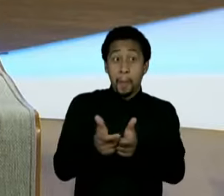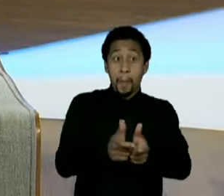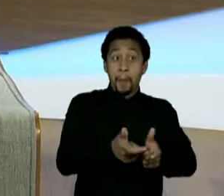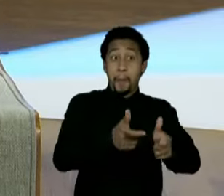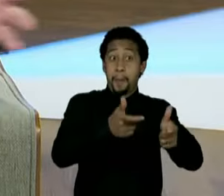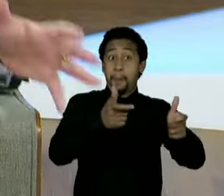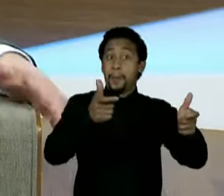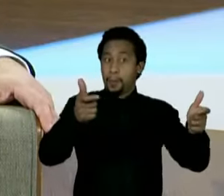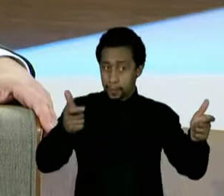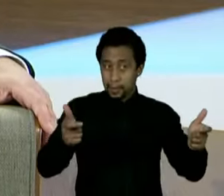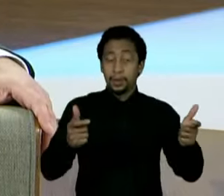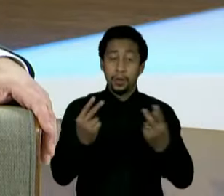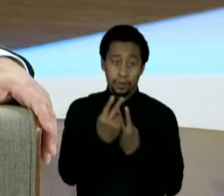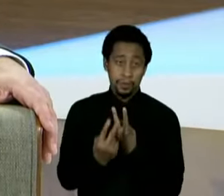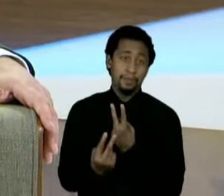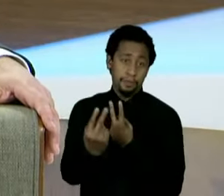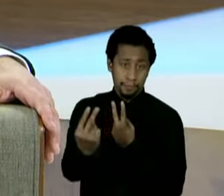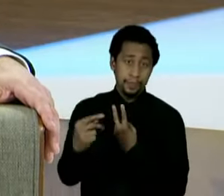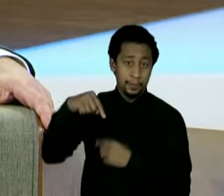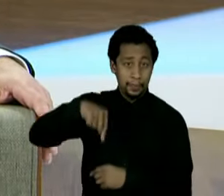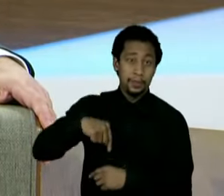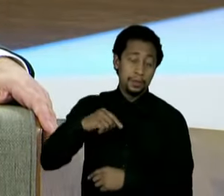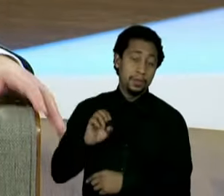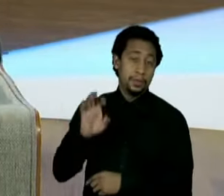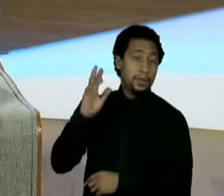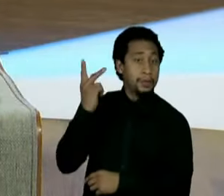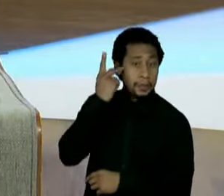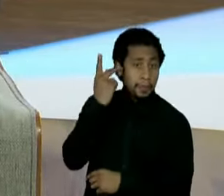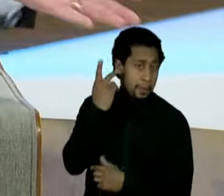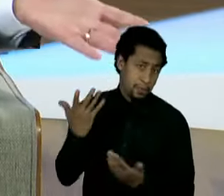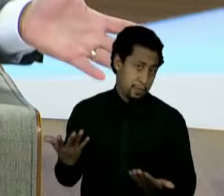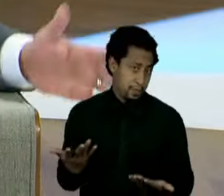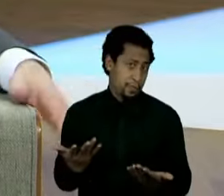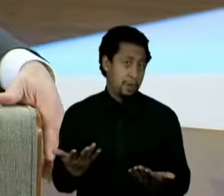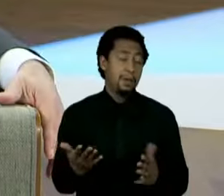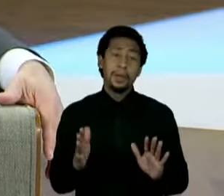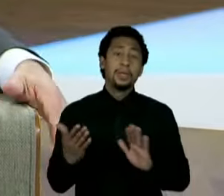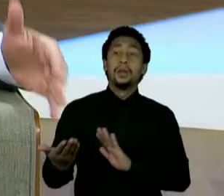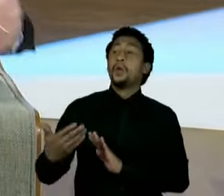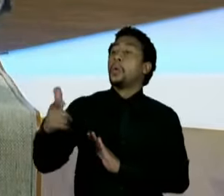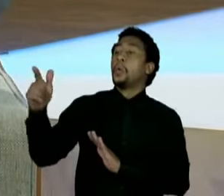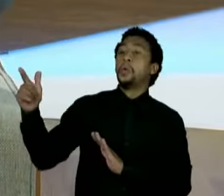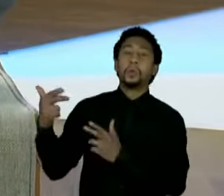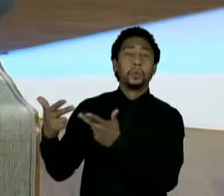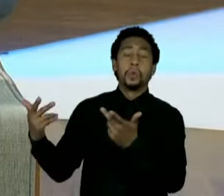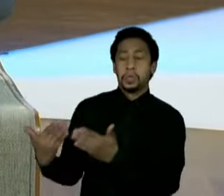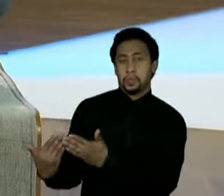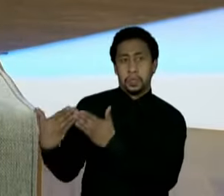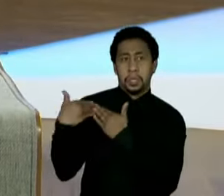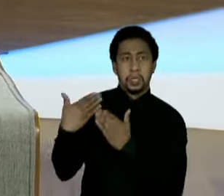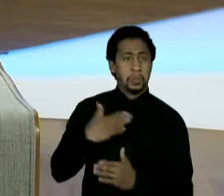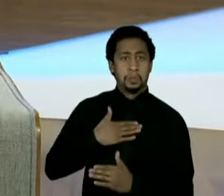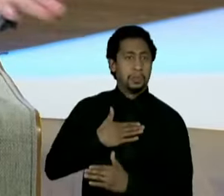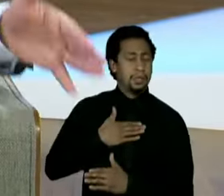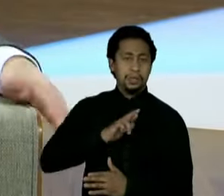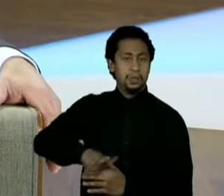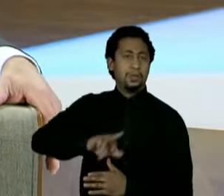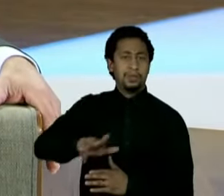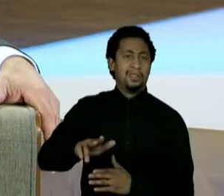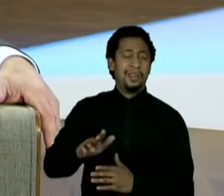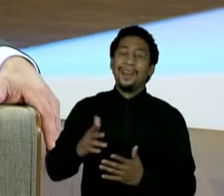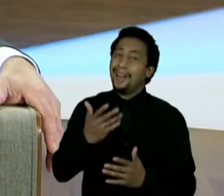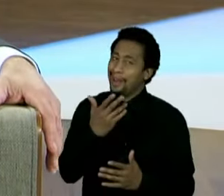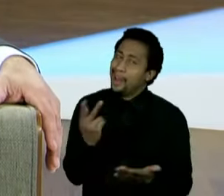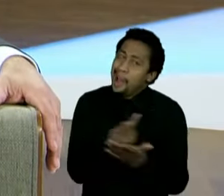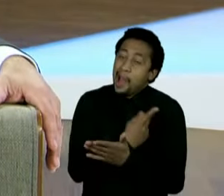da minha competência foi o que me deu a minha responsabilidade. As outras, eu não tinha essa responsabilidade, nem podia, nem seria correto me meter na